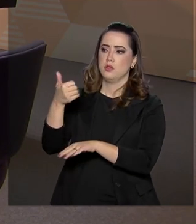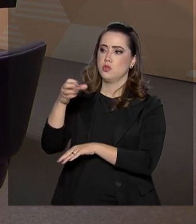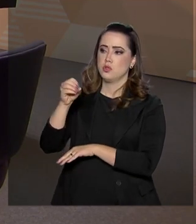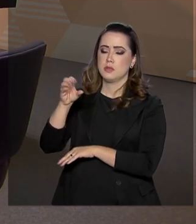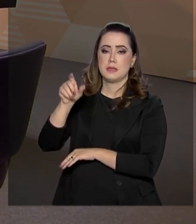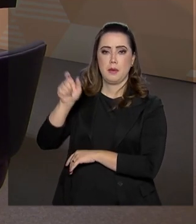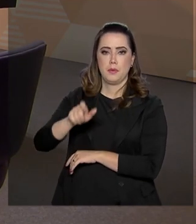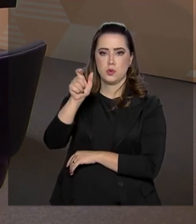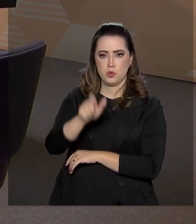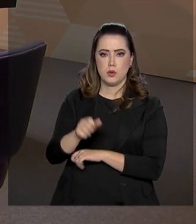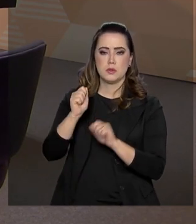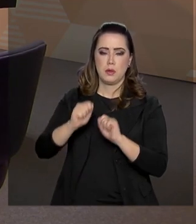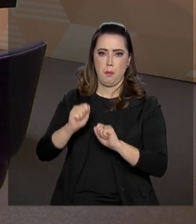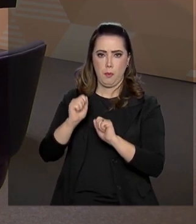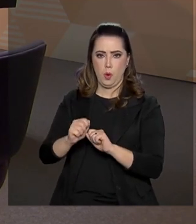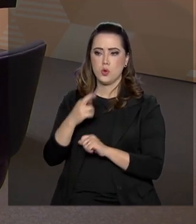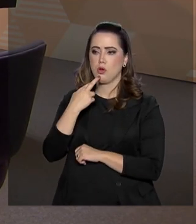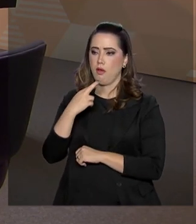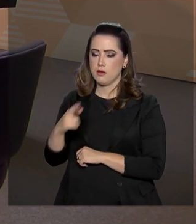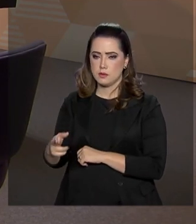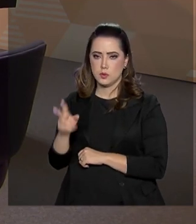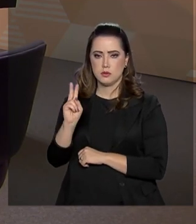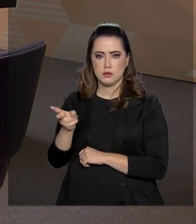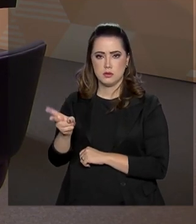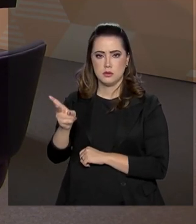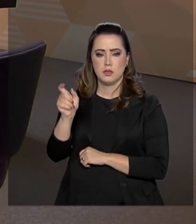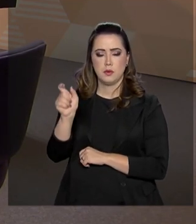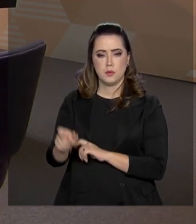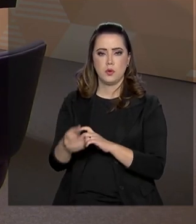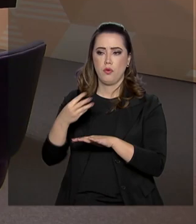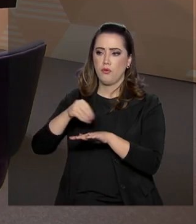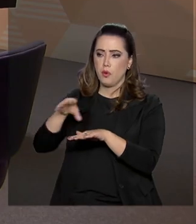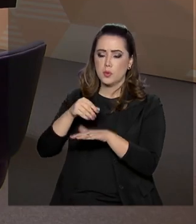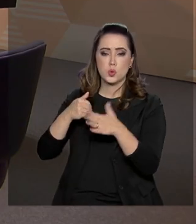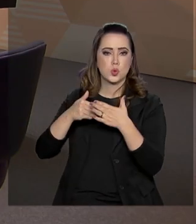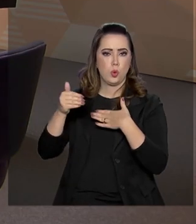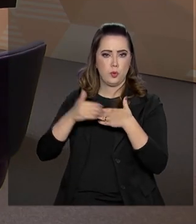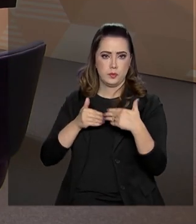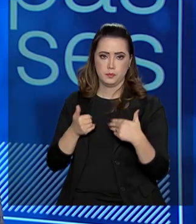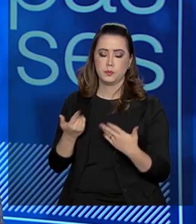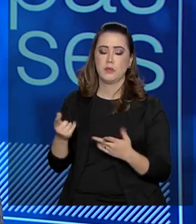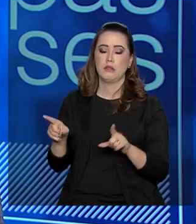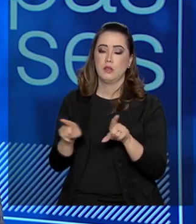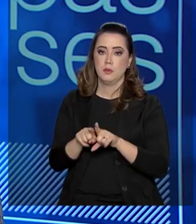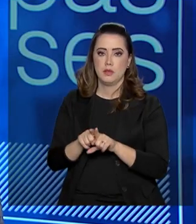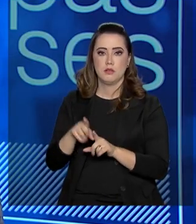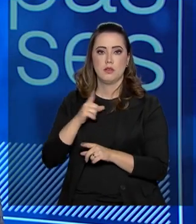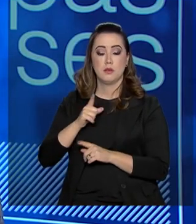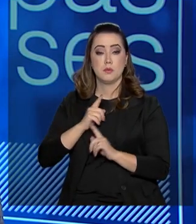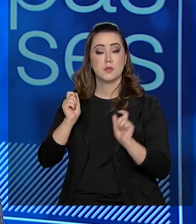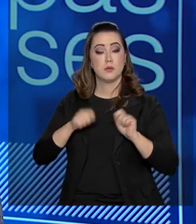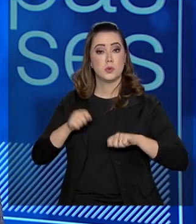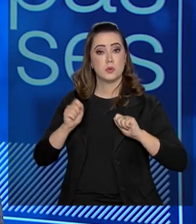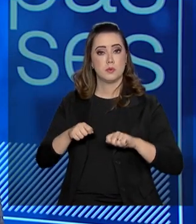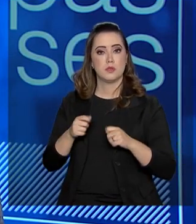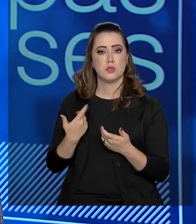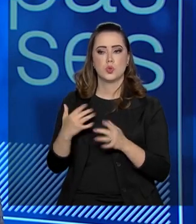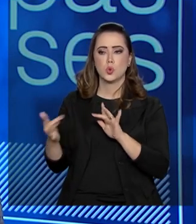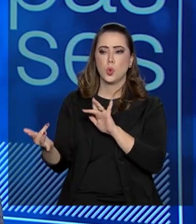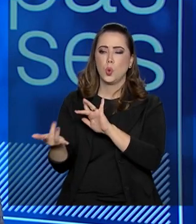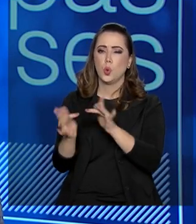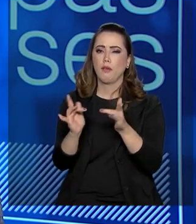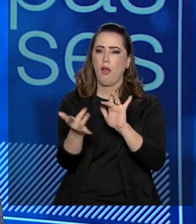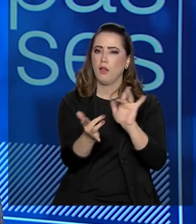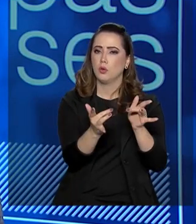para atender continuadamente ao público sobre informações quaisquer. Temos também a possibilidade de ter o contato